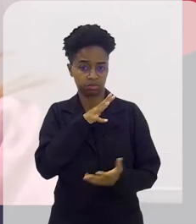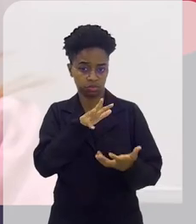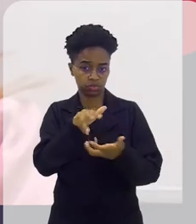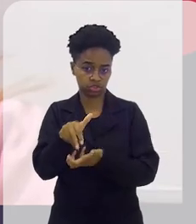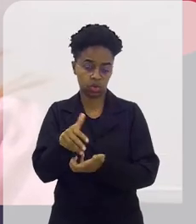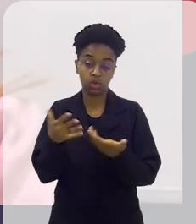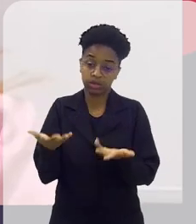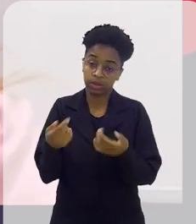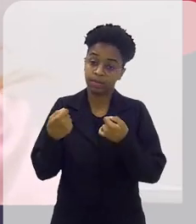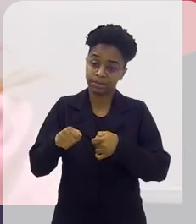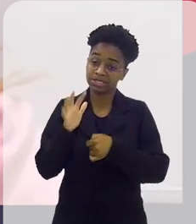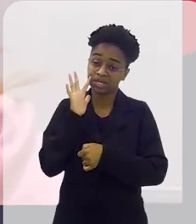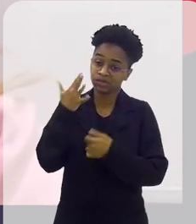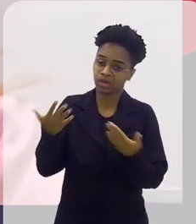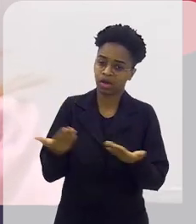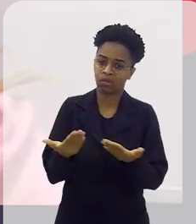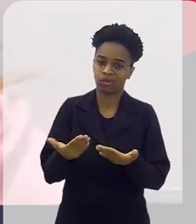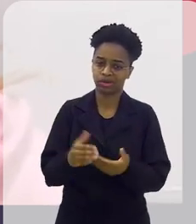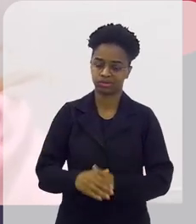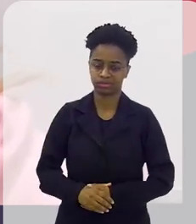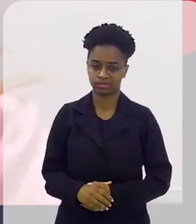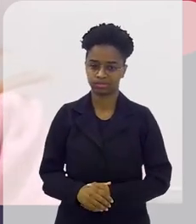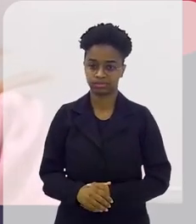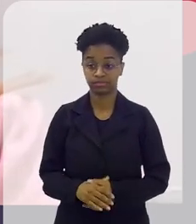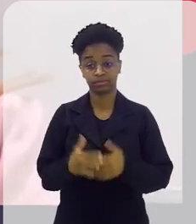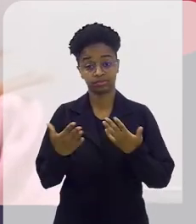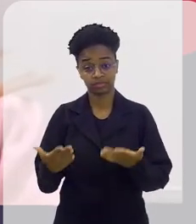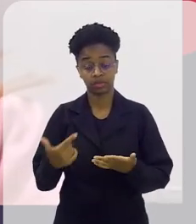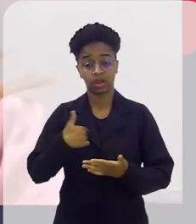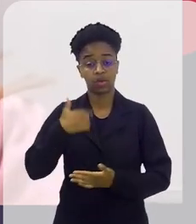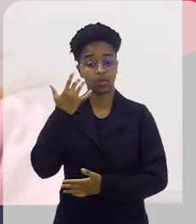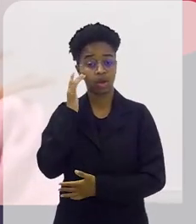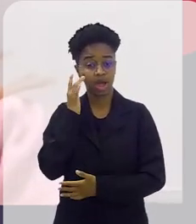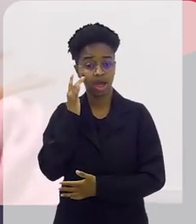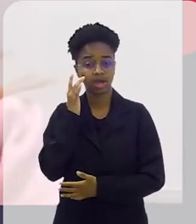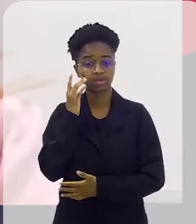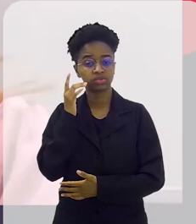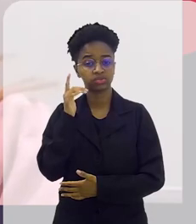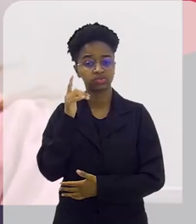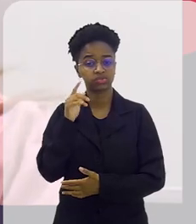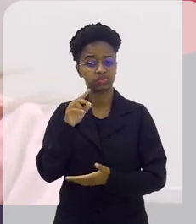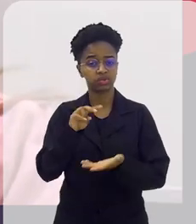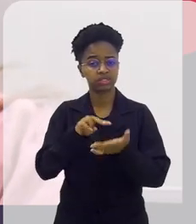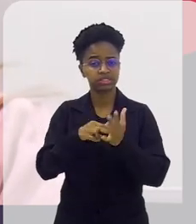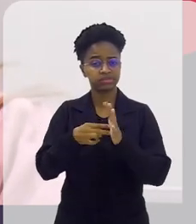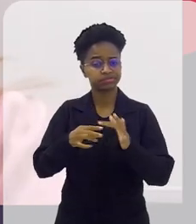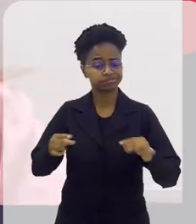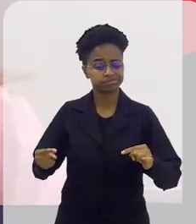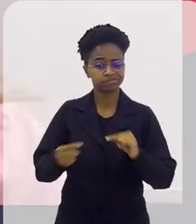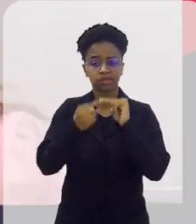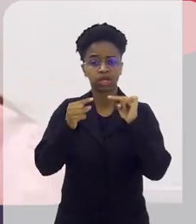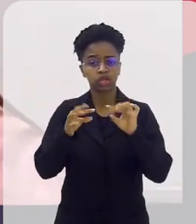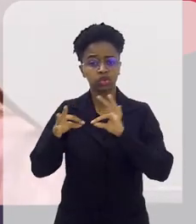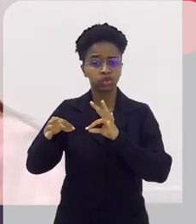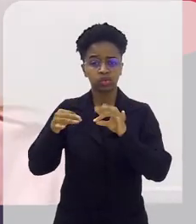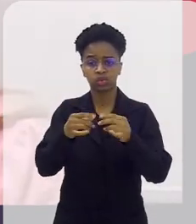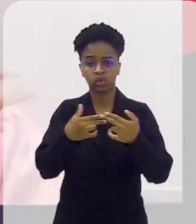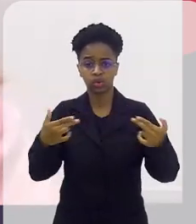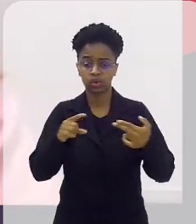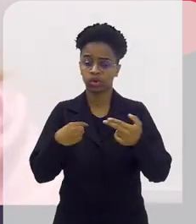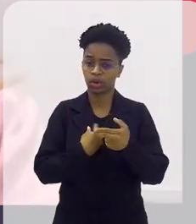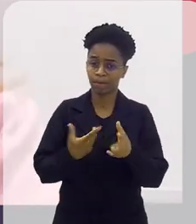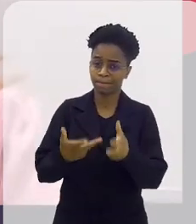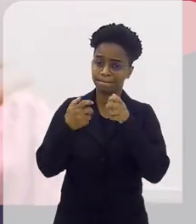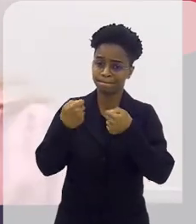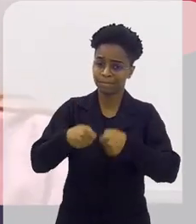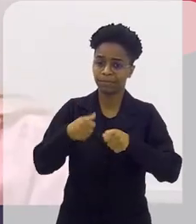global e a gente precisa resolver isso agora. Então, eu acho que isso um reflexo de tudo que a gente já viu e tudo que a gente